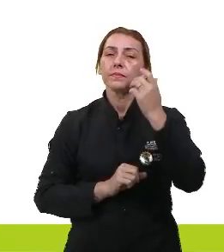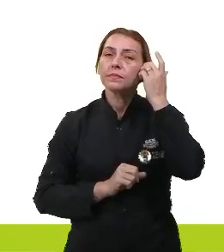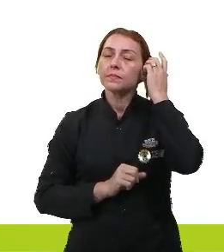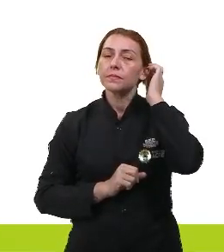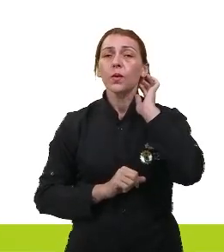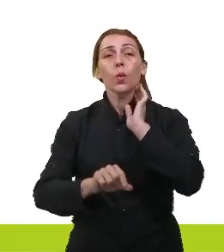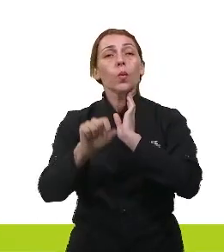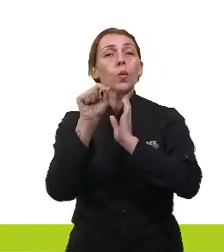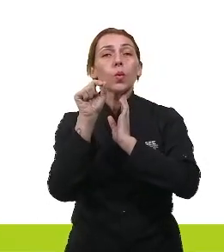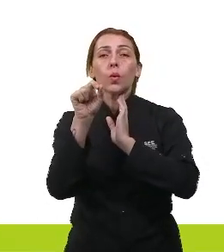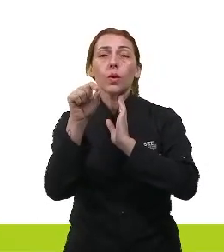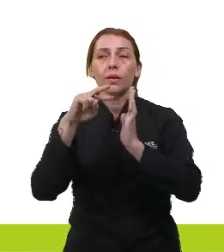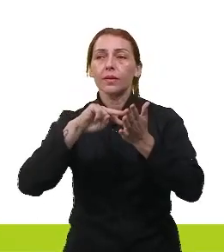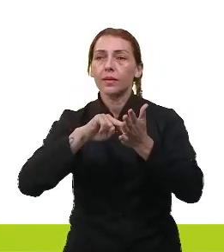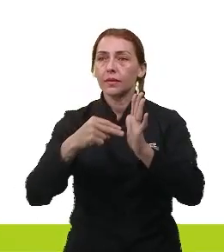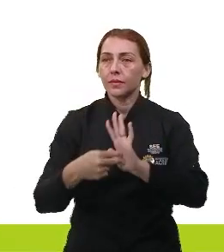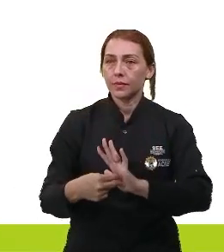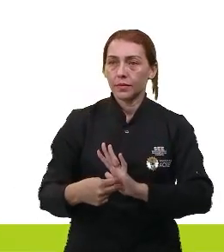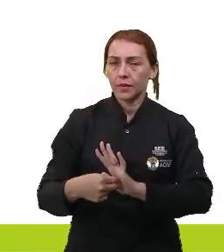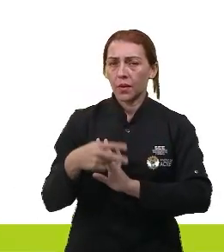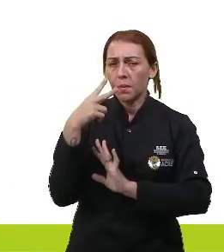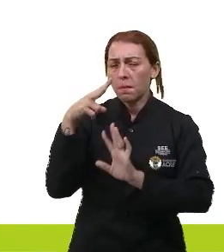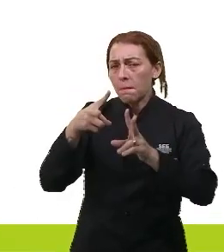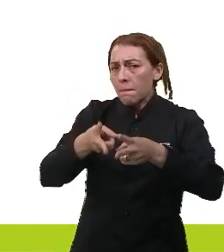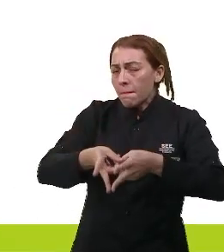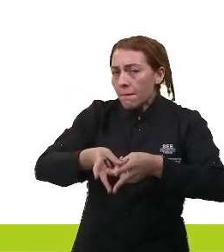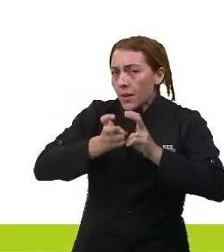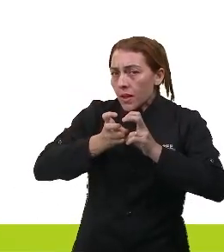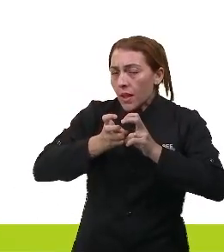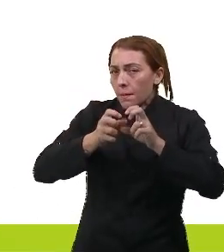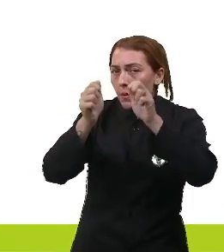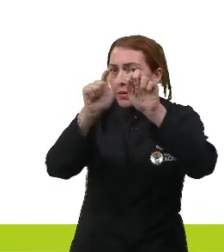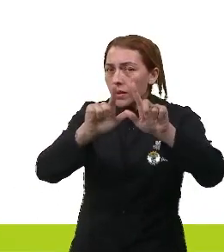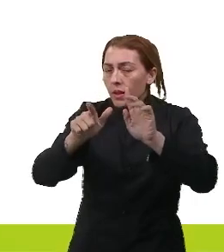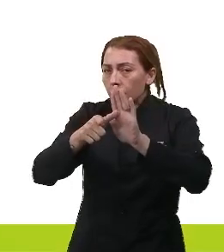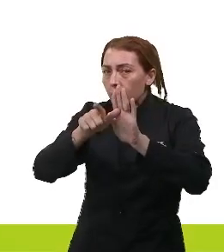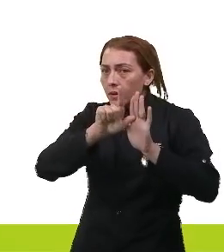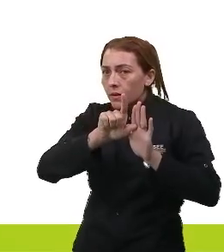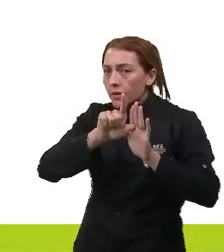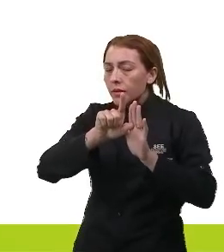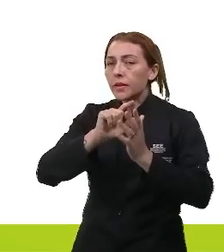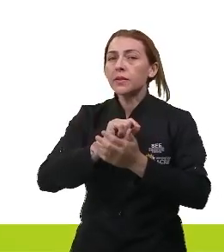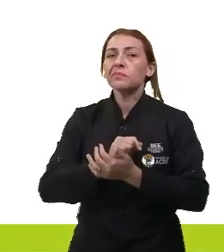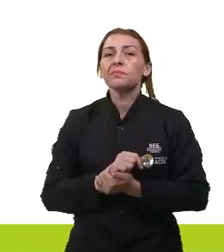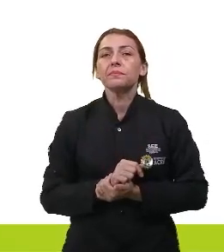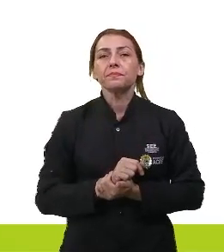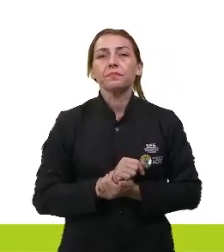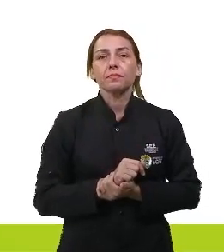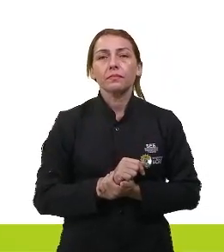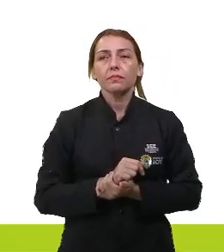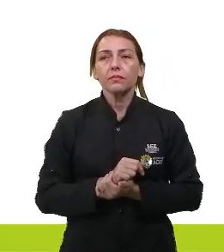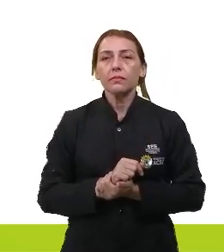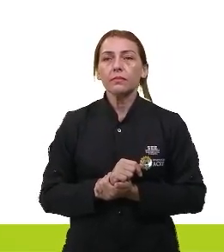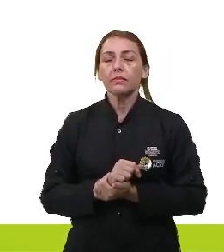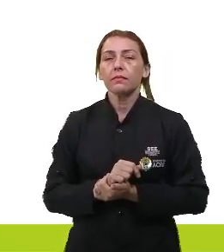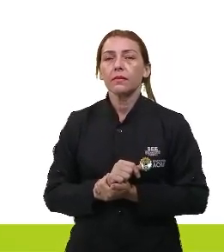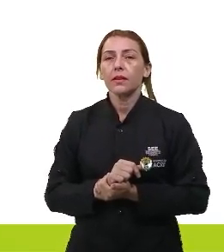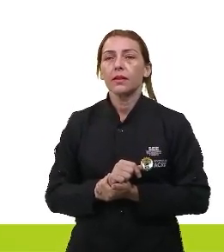o que que acontece? O que que a gente viu lá no slide anterior? No slide anterior, a gente viu o seguinte,